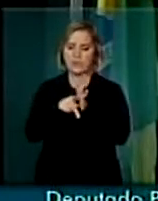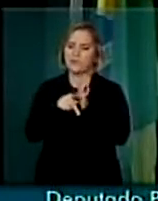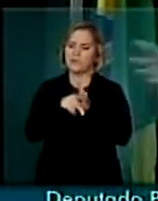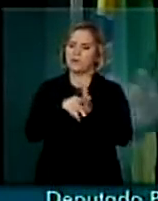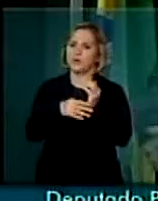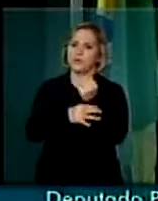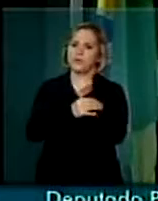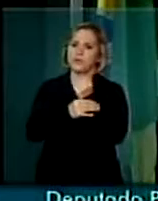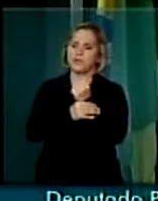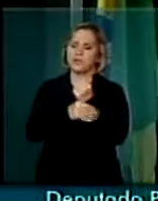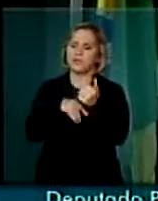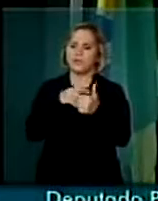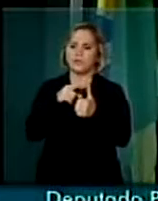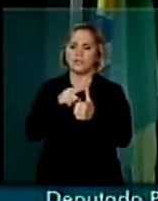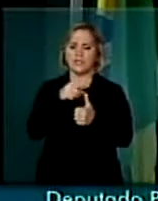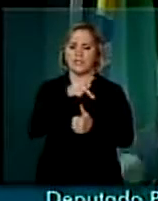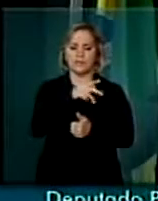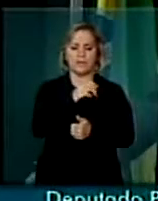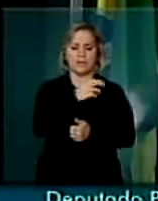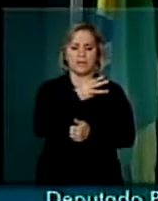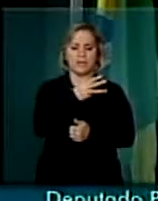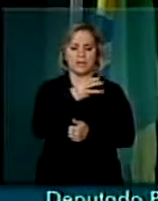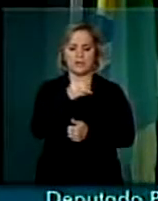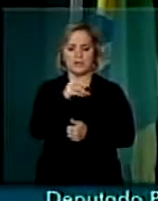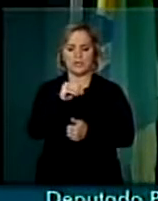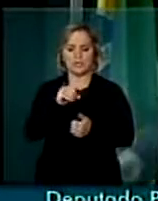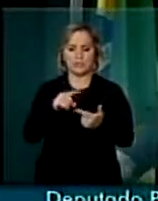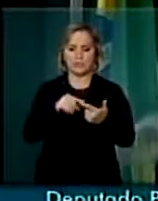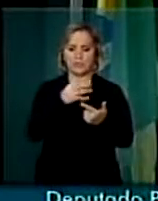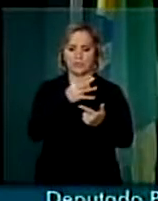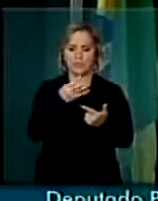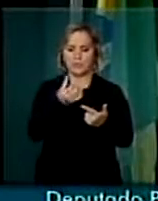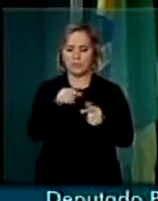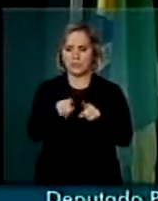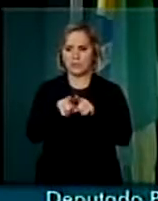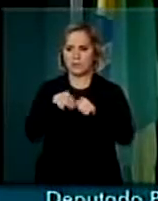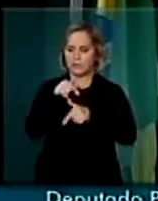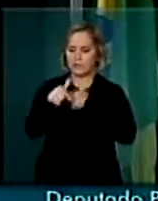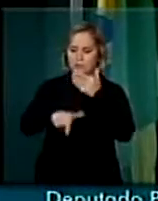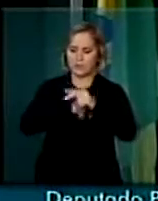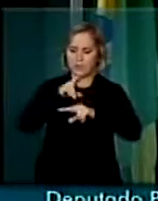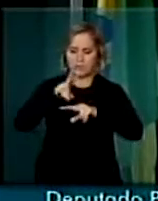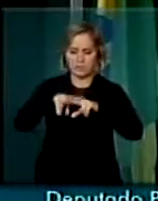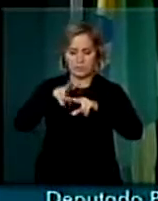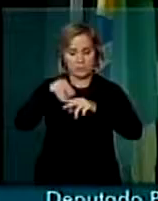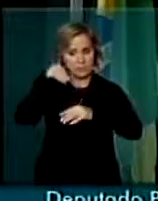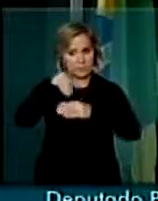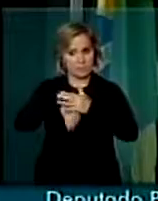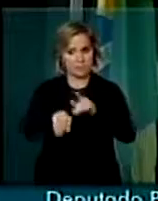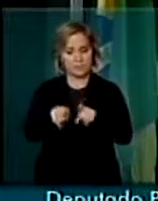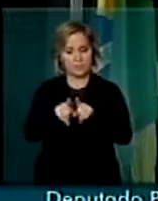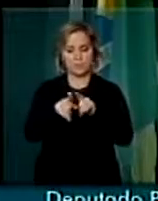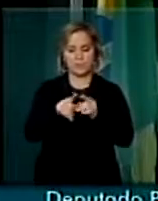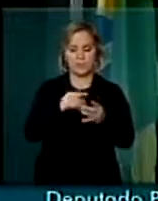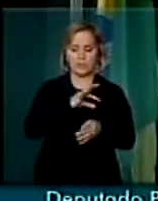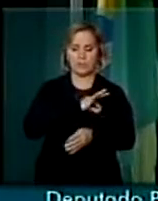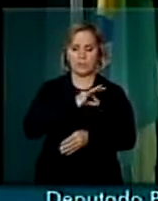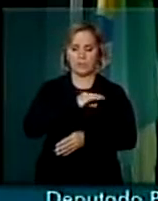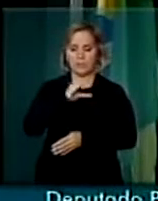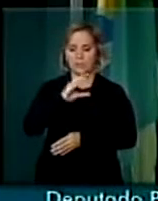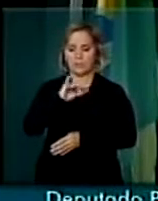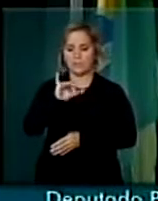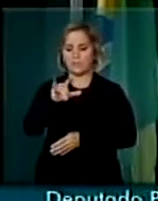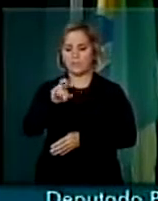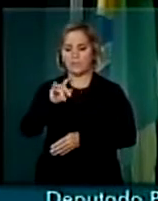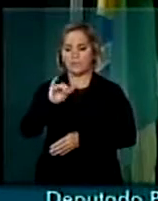300, agora 446, dos agentes penitenciários, dos policiais civis. Não é possível, senhor presidente,